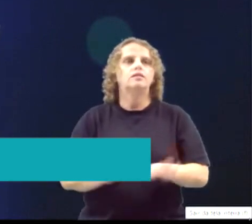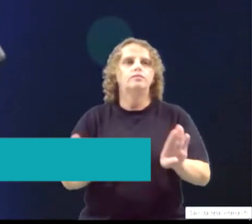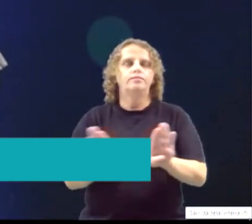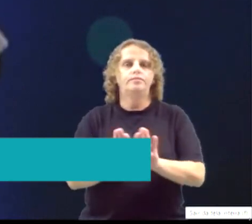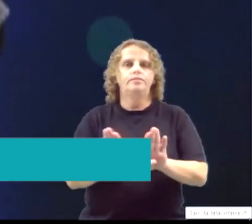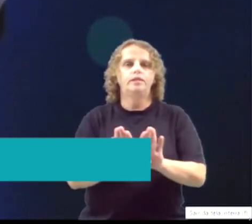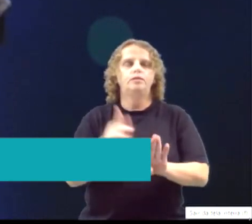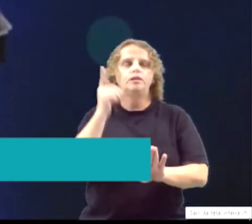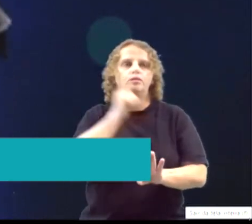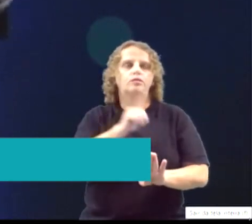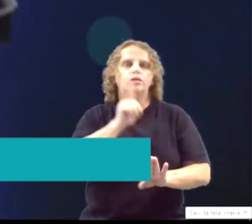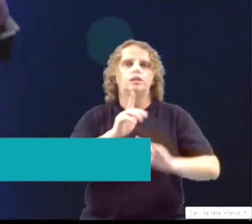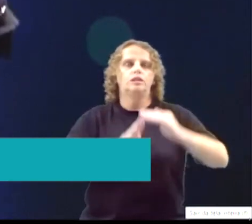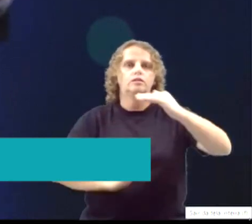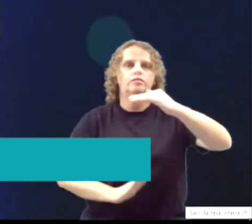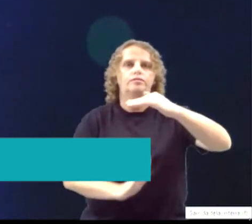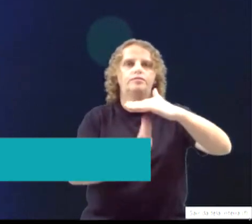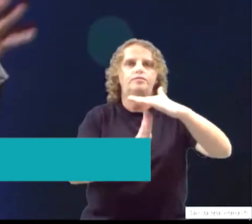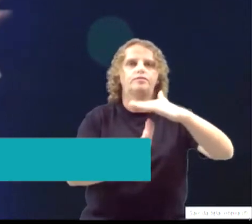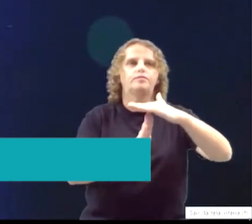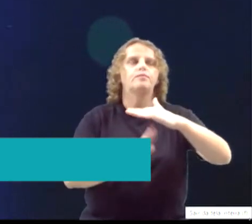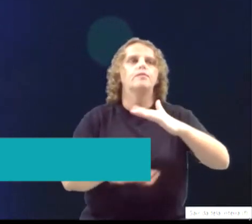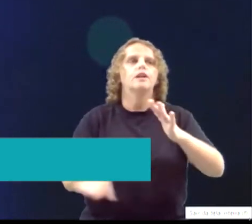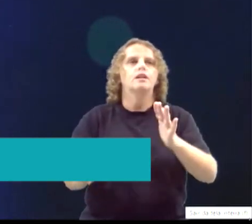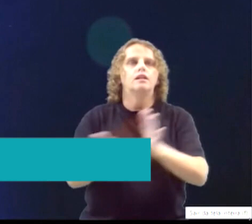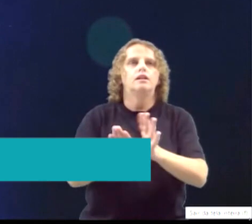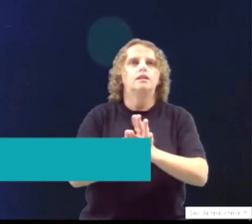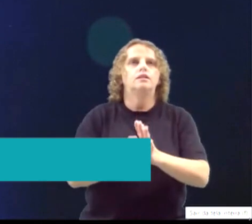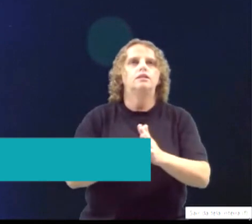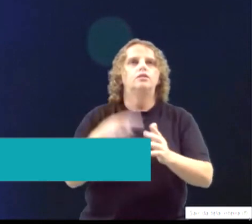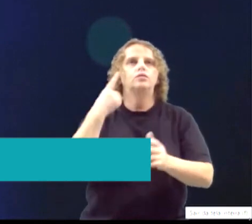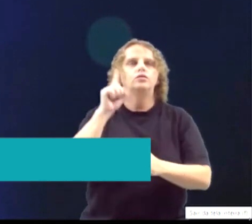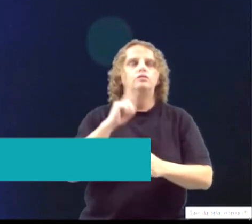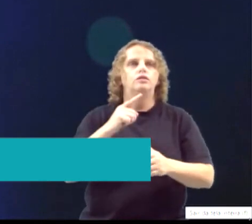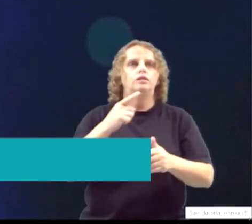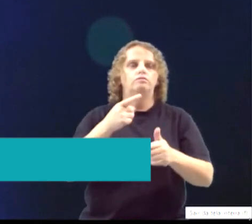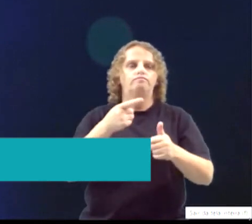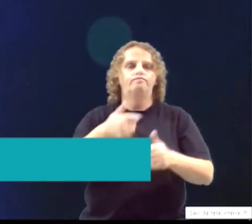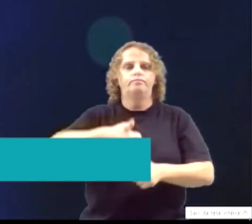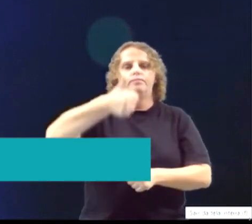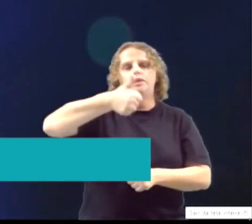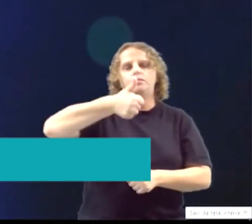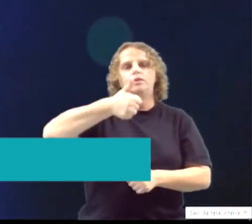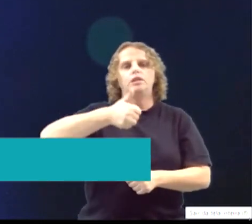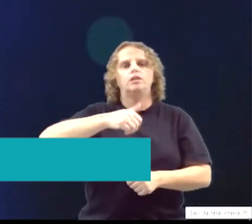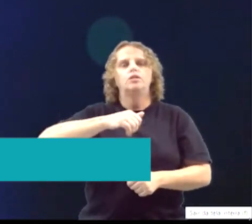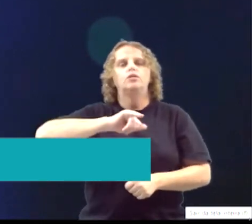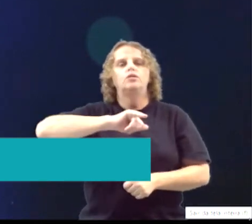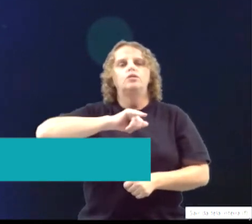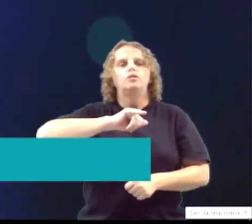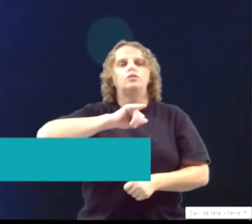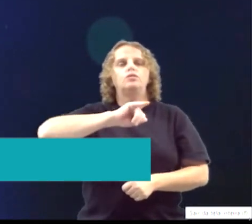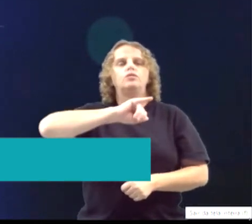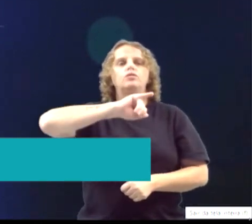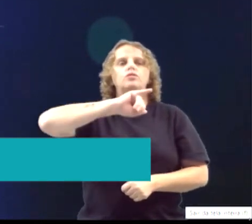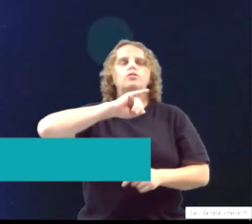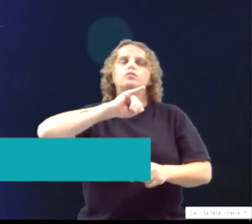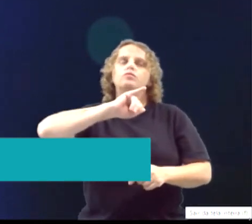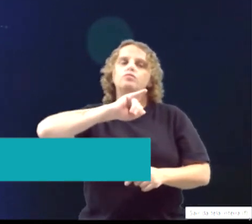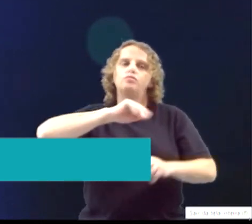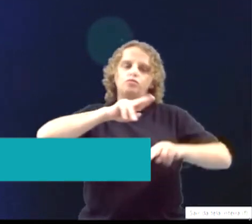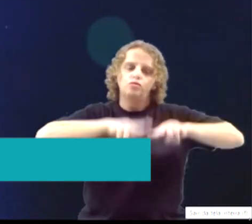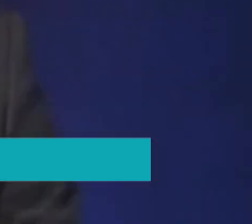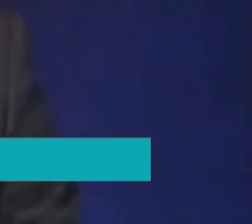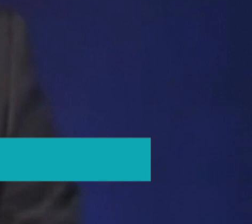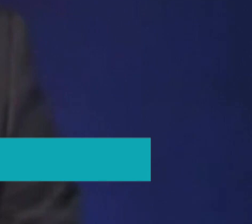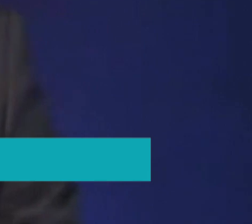chegar até o dia 1º de junho, por exemplo, com essas três matérias votadas tanto no Senado quanto na Câmara, por acordo das